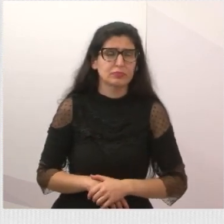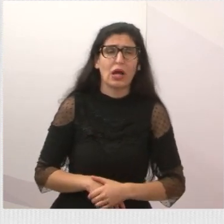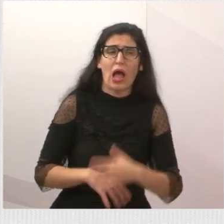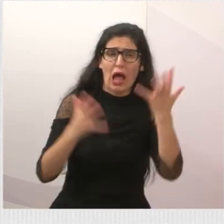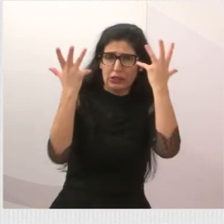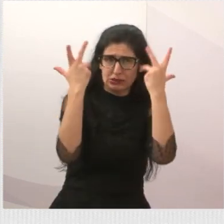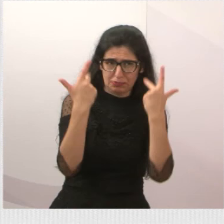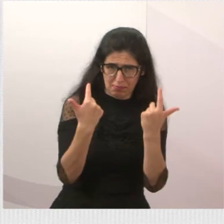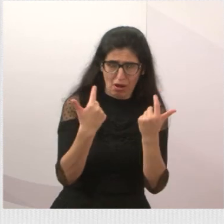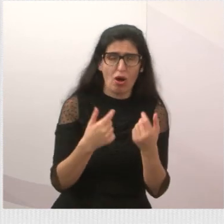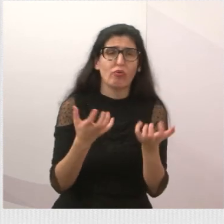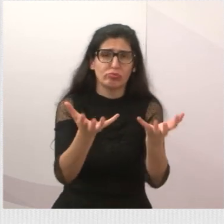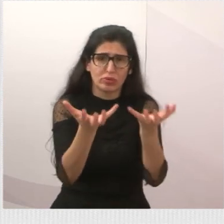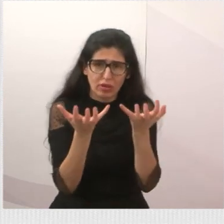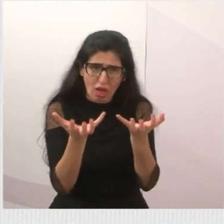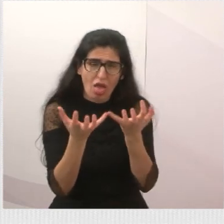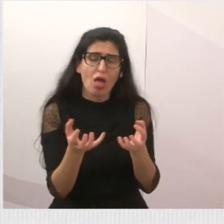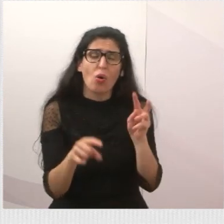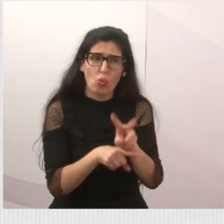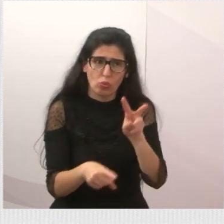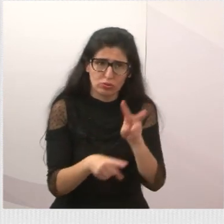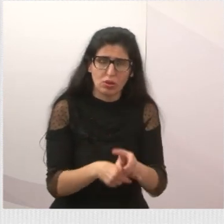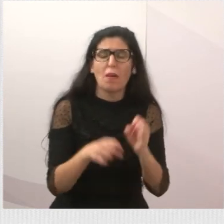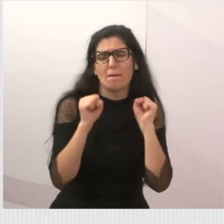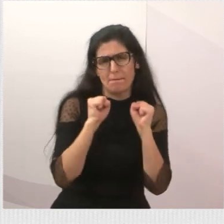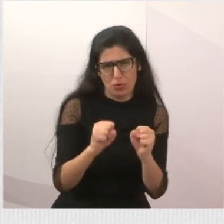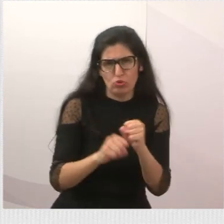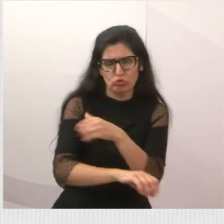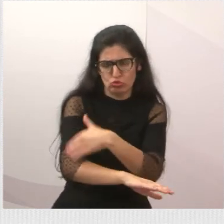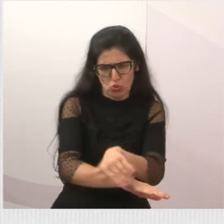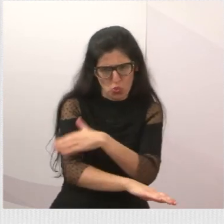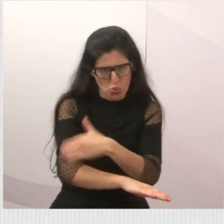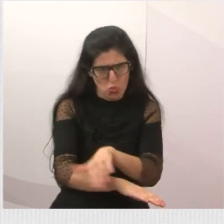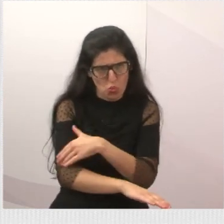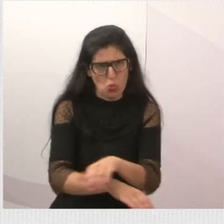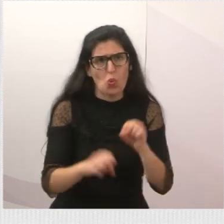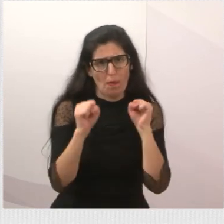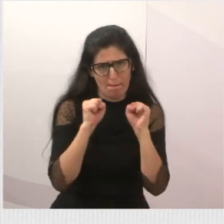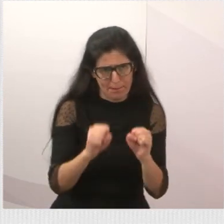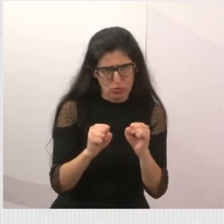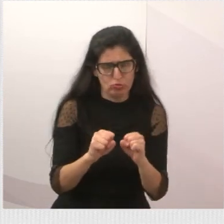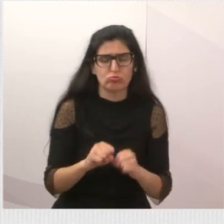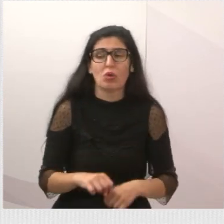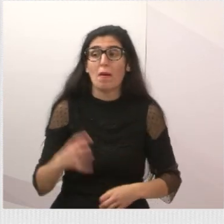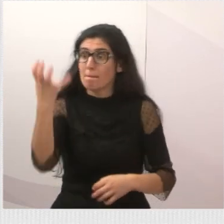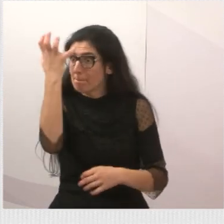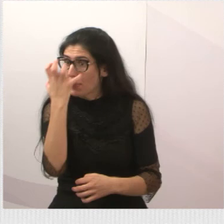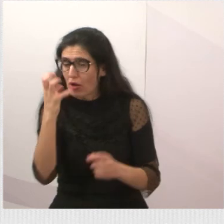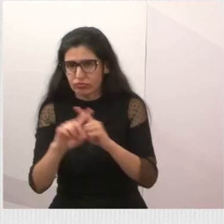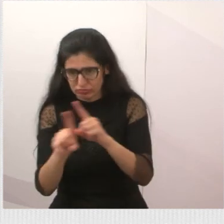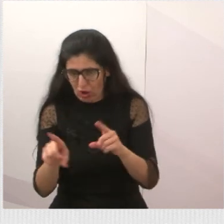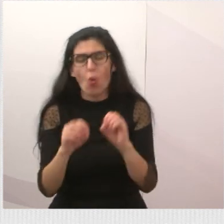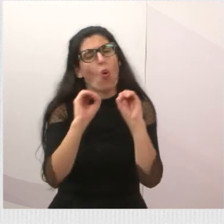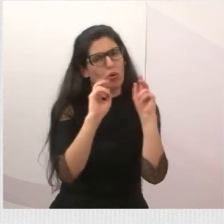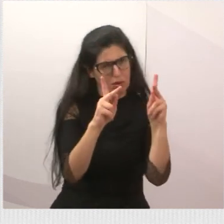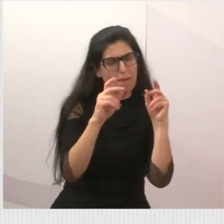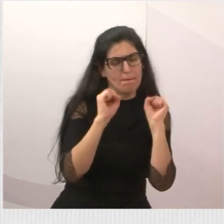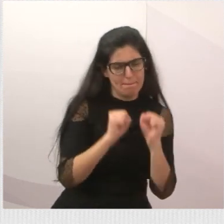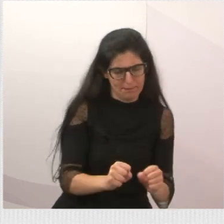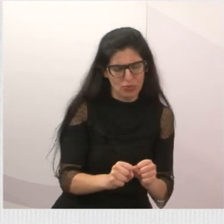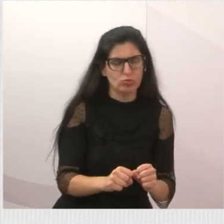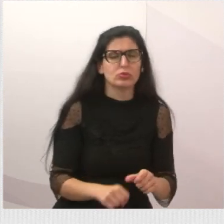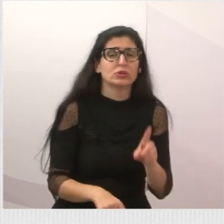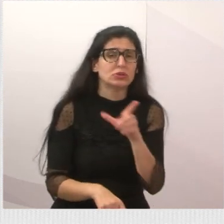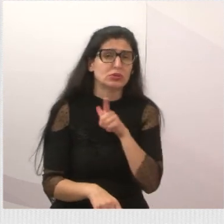rua que você quer cuidar, você pode cuidar dele na rua, desde que ele não seja um animal agressivo. Hoje existe a Diretoria de